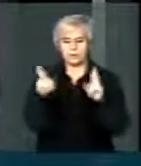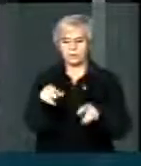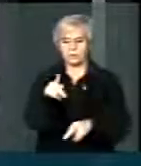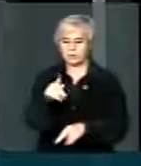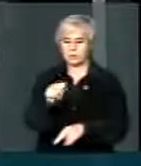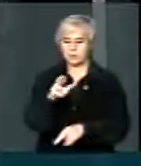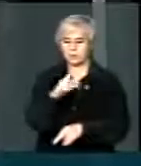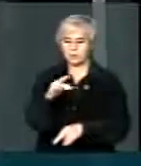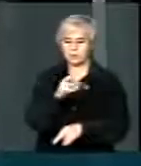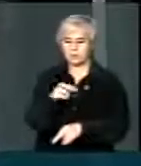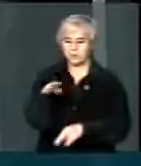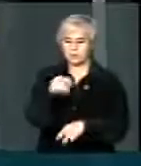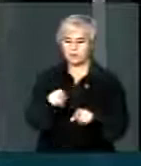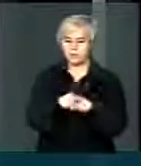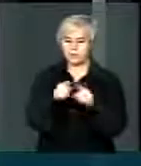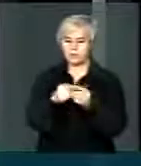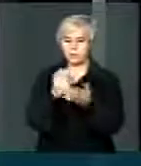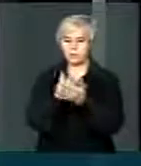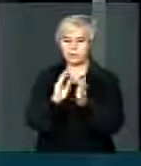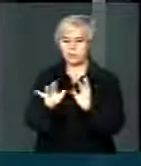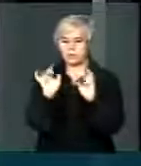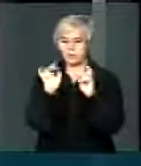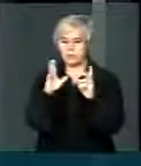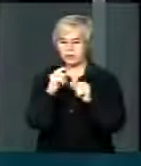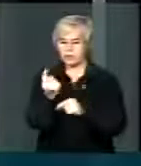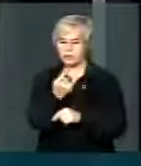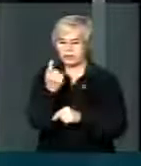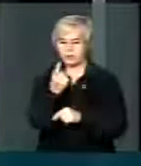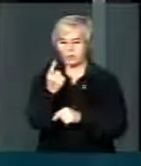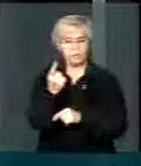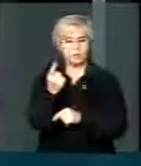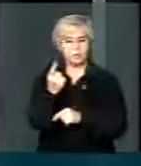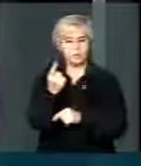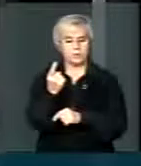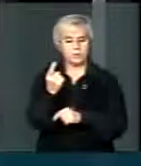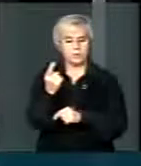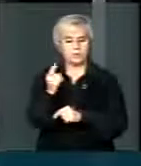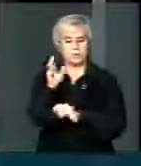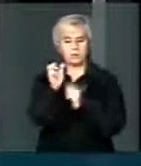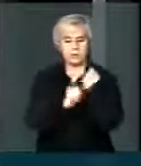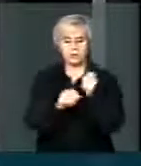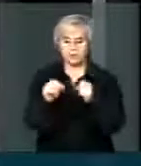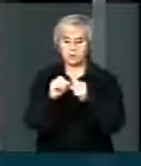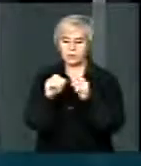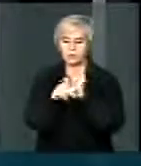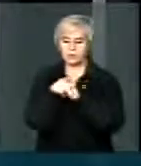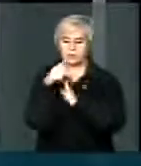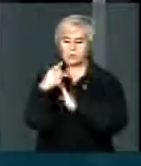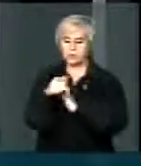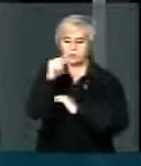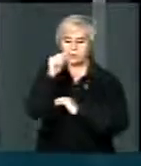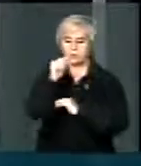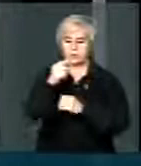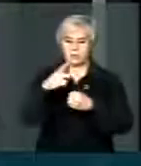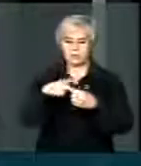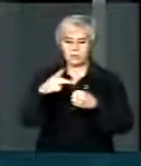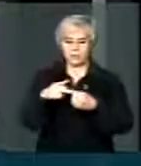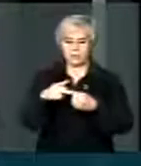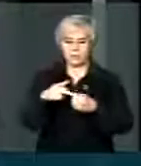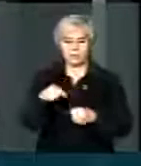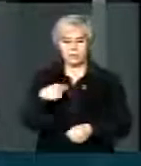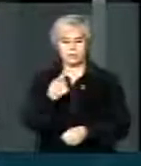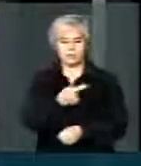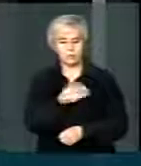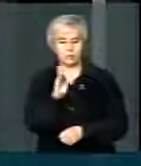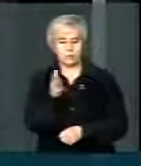e para acabar com a exclusividade da Petrobras como operadora única, que, aliás, tem demonstrado grande capacidade. Nós saímos